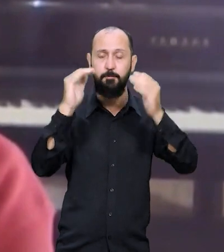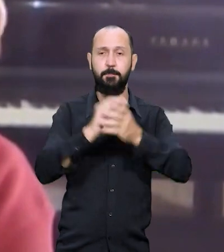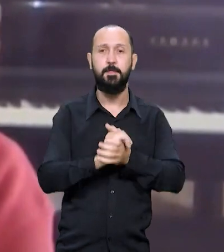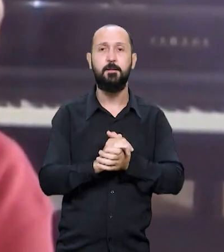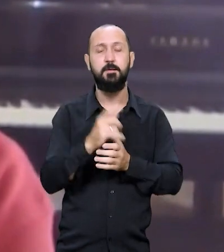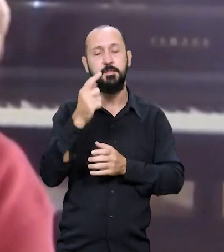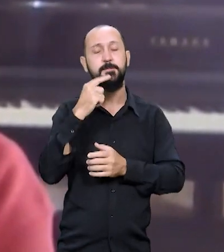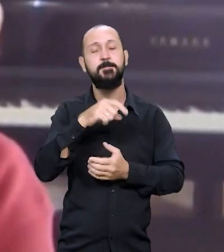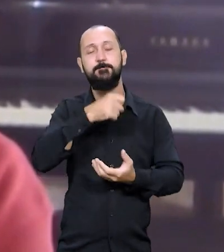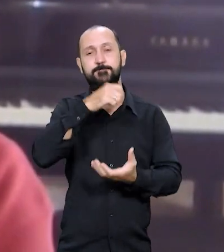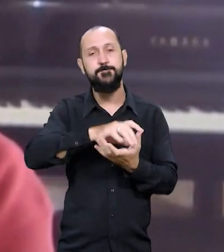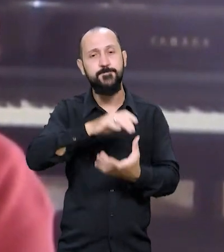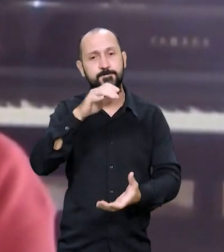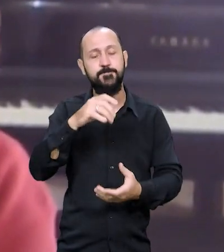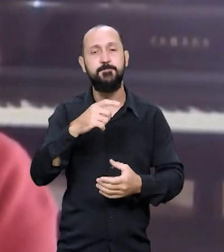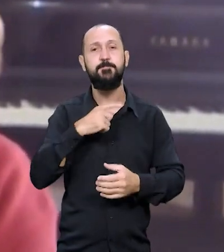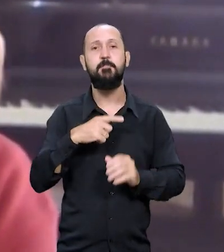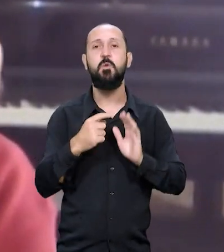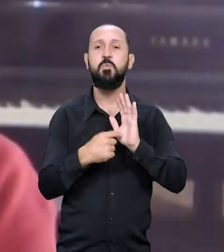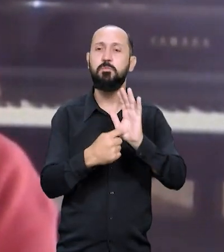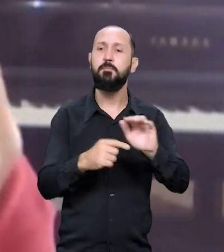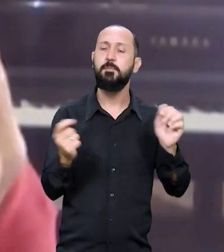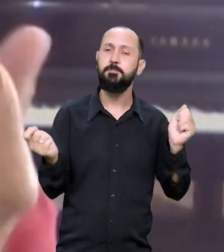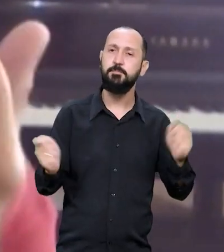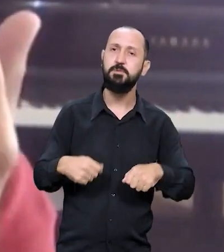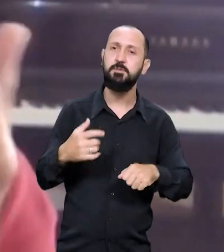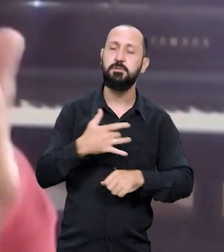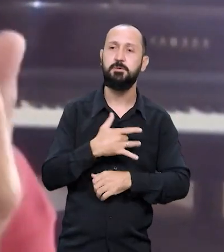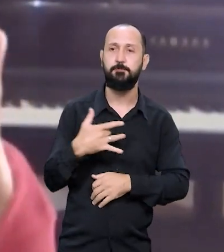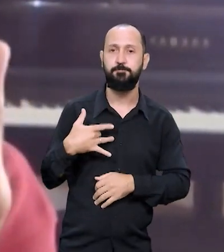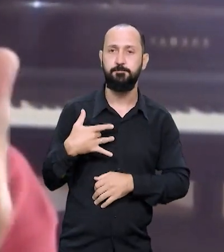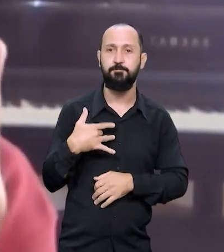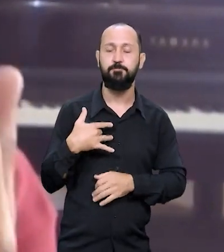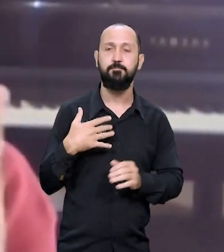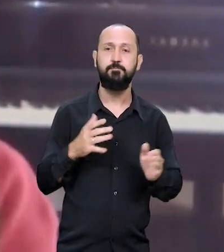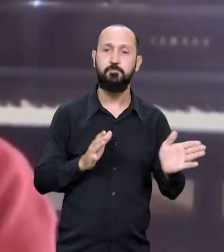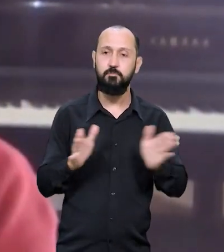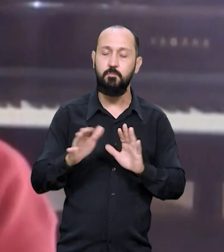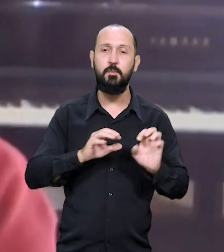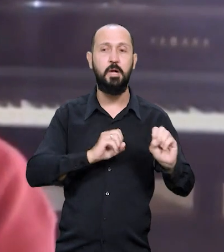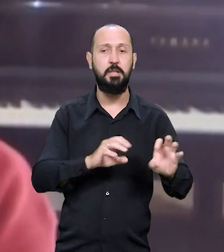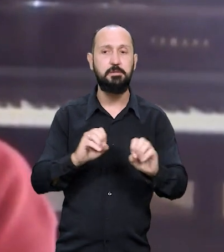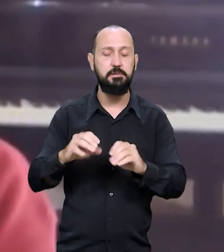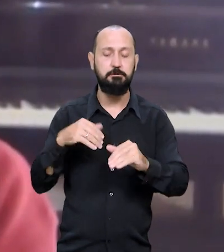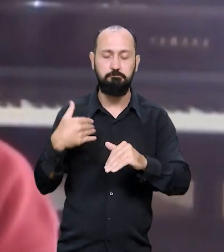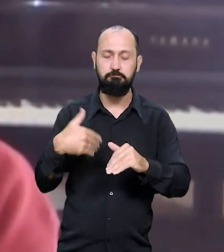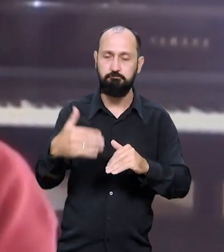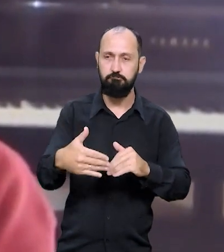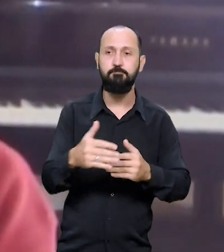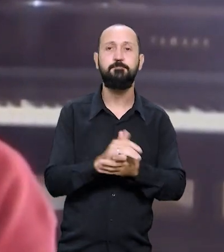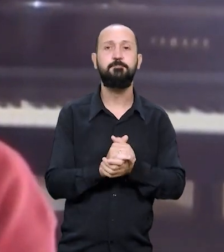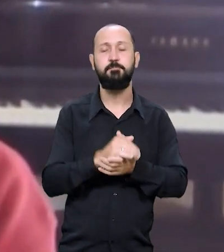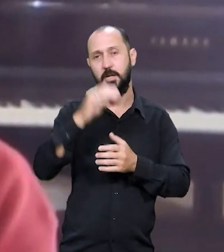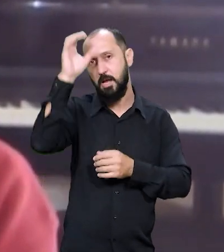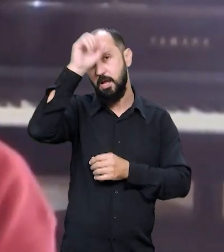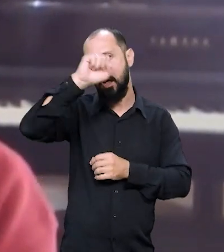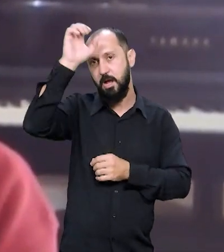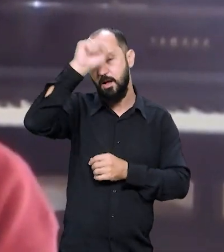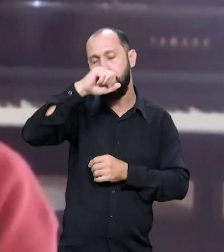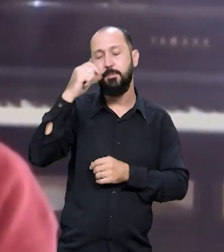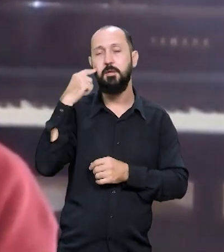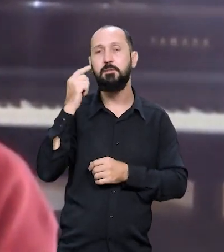pirâmide, esses tais idosos, possam ter condições de saúde, acesso à educação ao longo da vida,